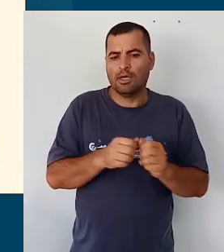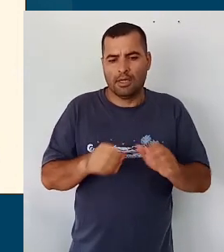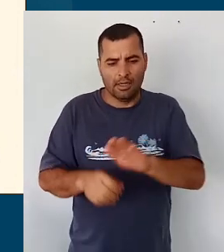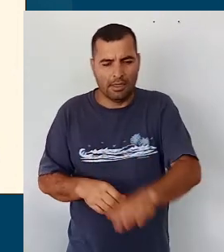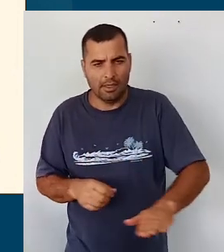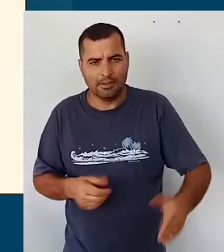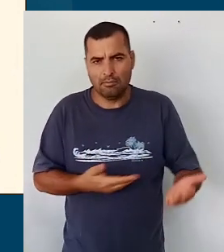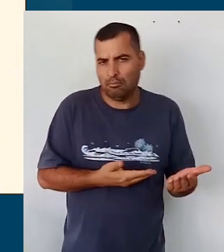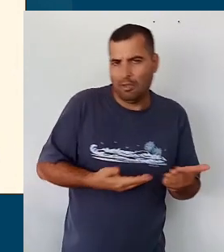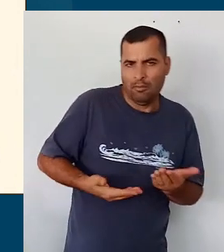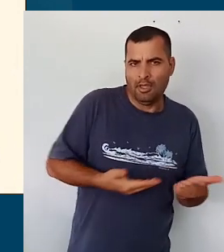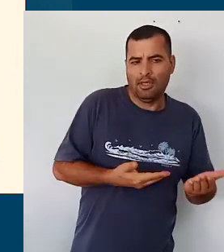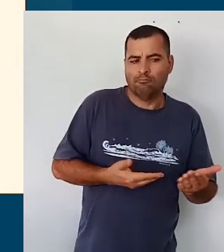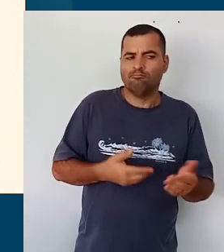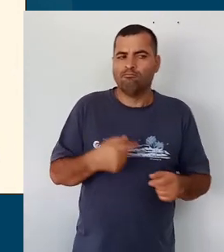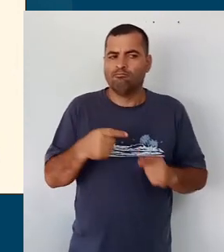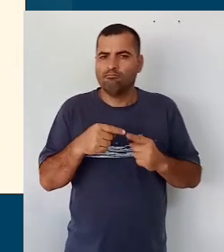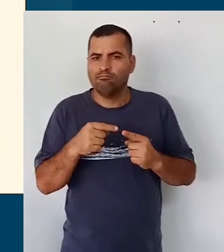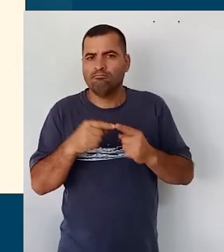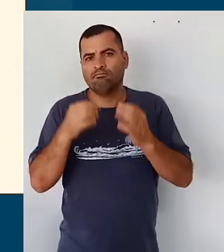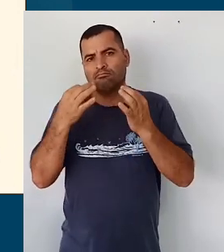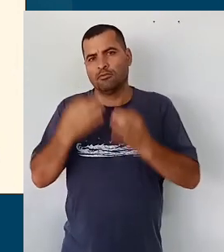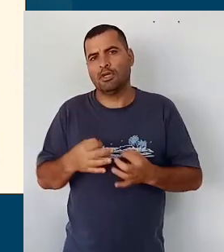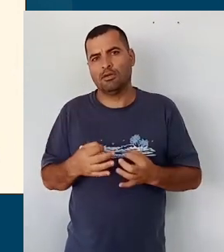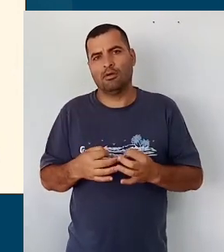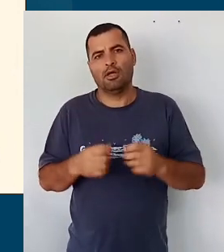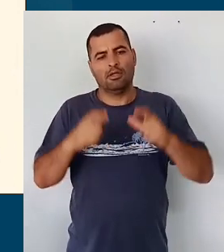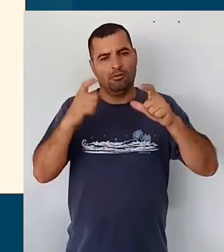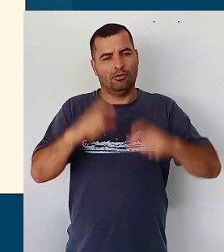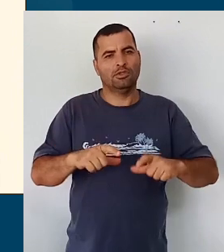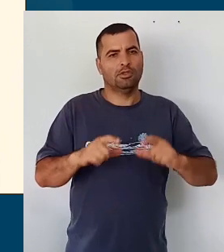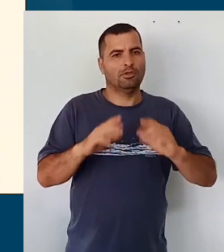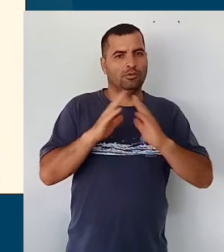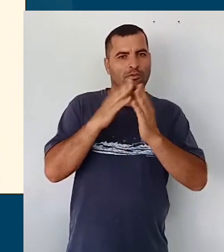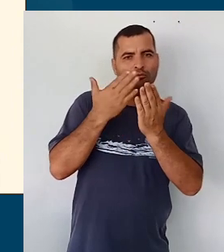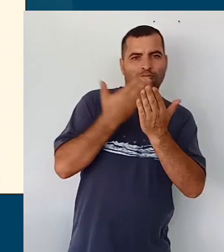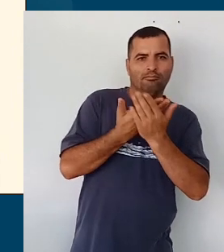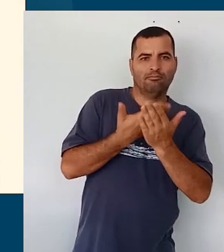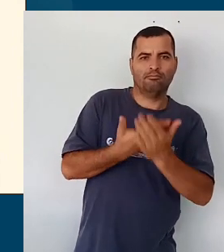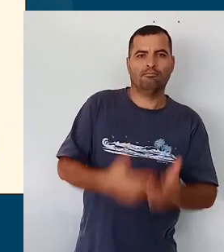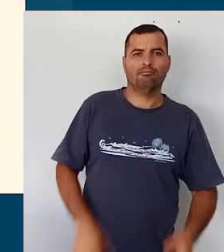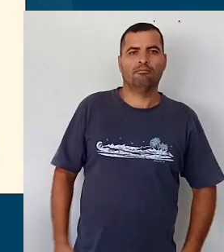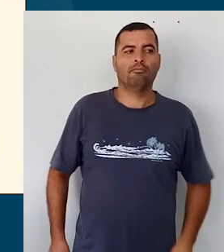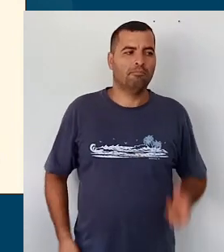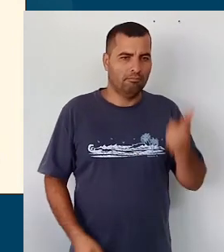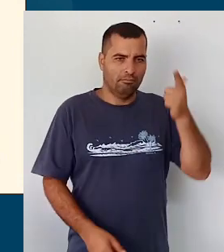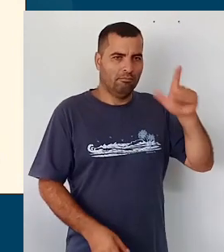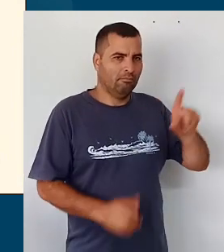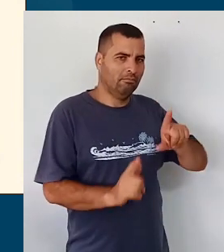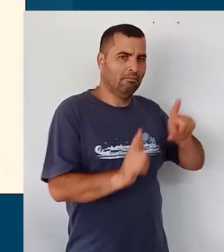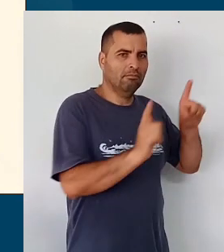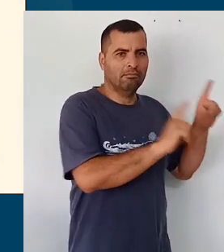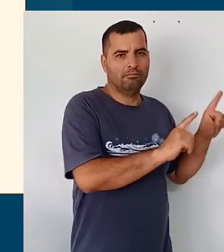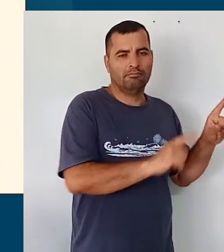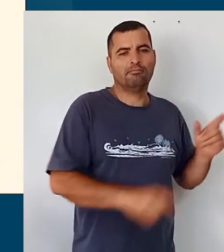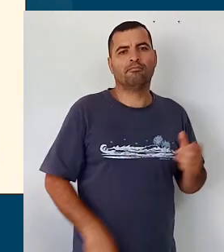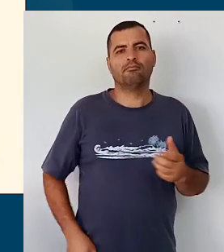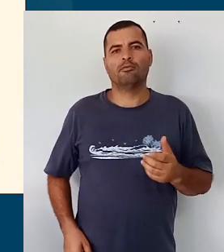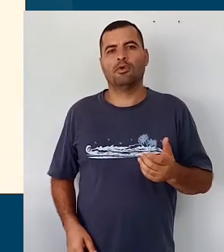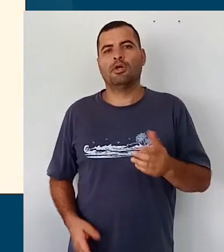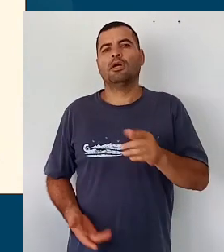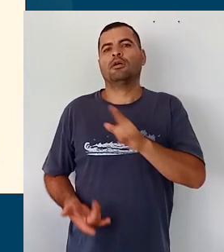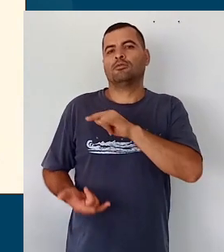bem pequenas e que se situam na unidade escolar. Pode passar o próximo, por favor? E a